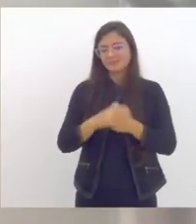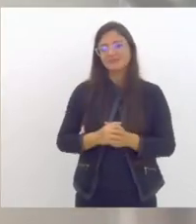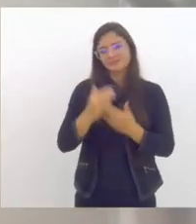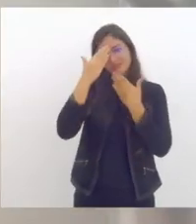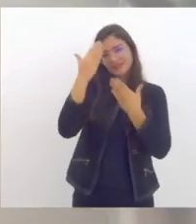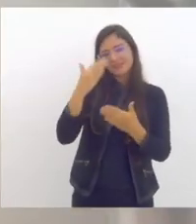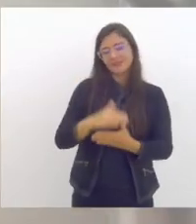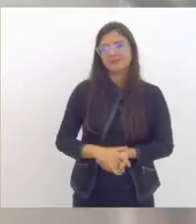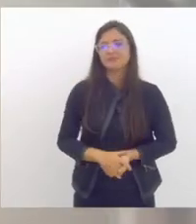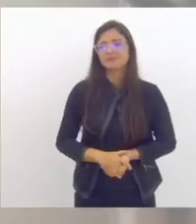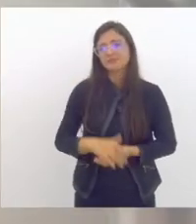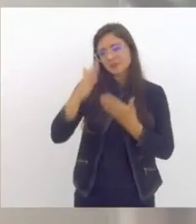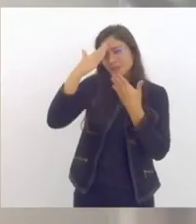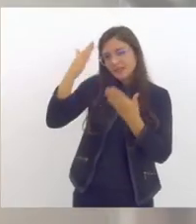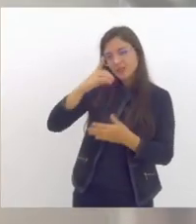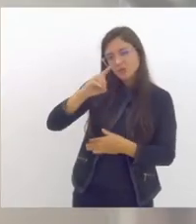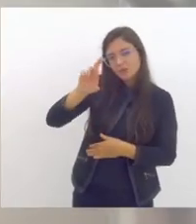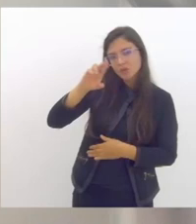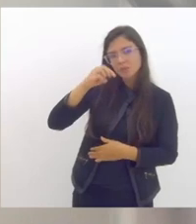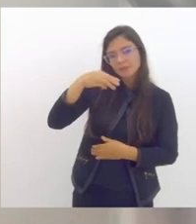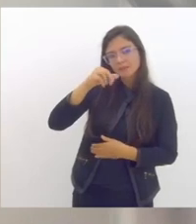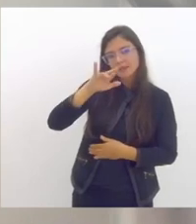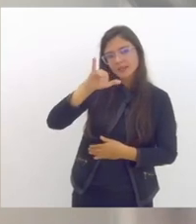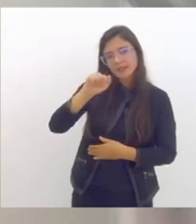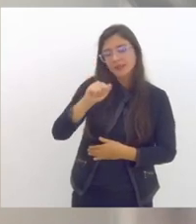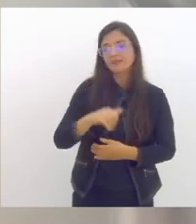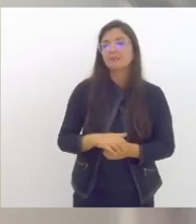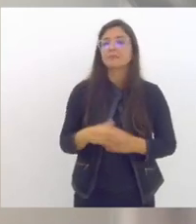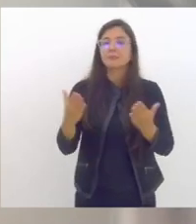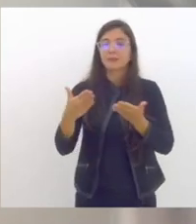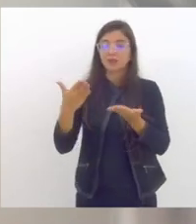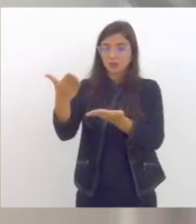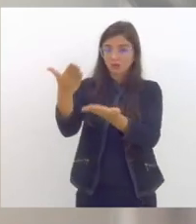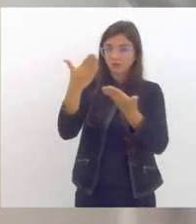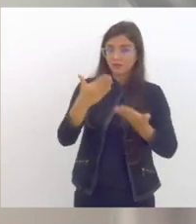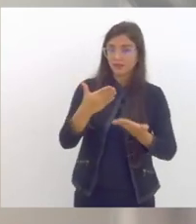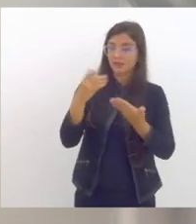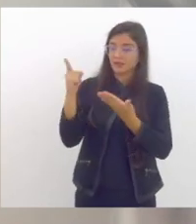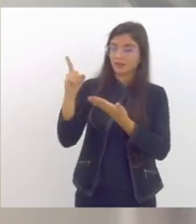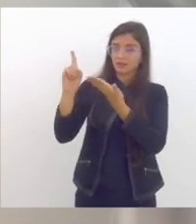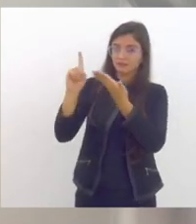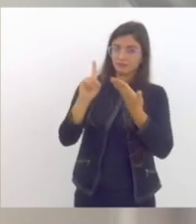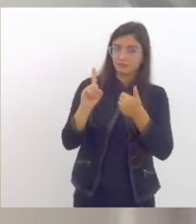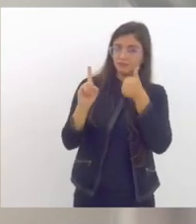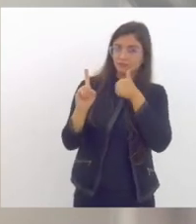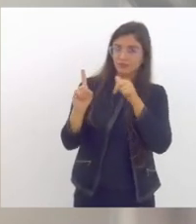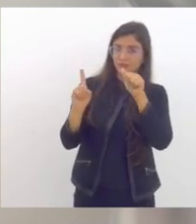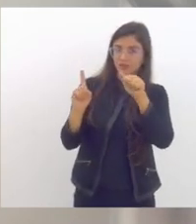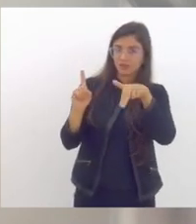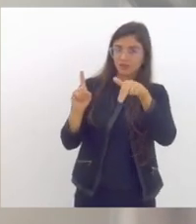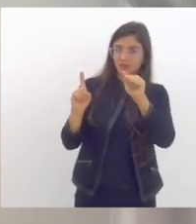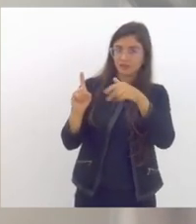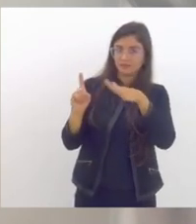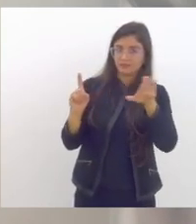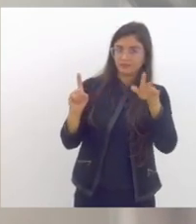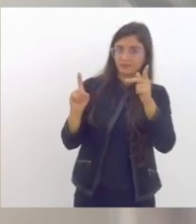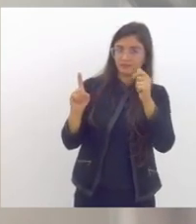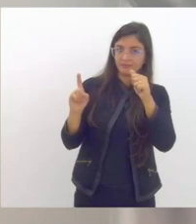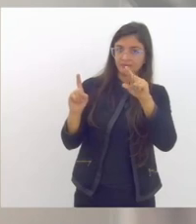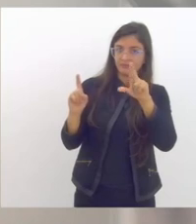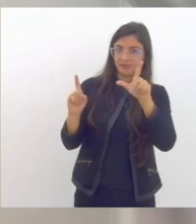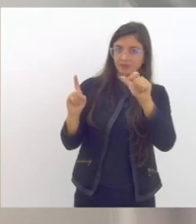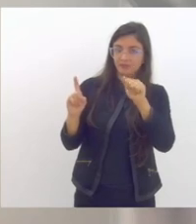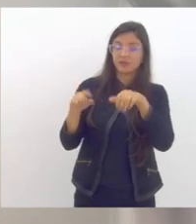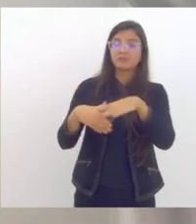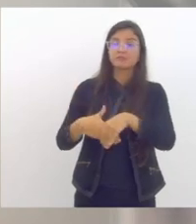Obrigado doutora Maria Carmen gostaria de chamar agora para fazer uso da palavra a Ana Paula Procópio representante do